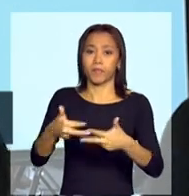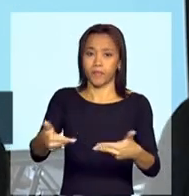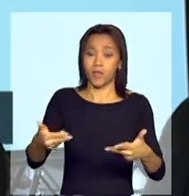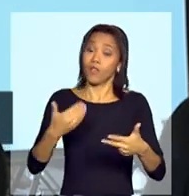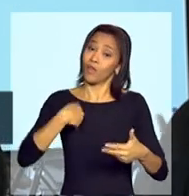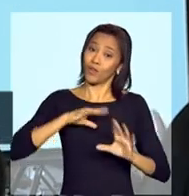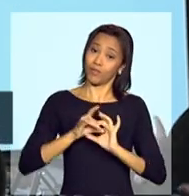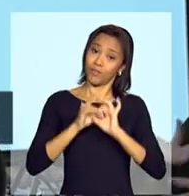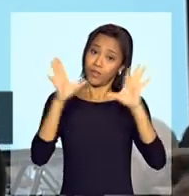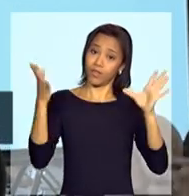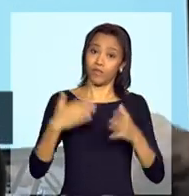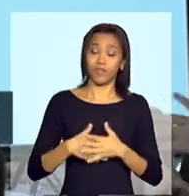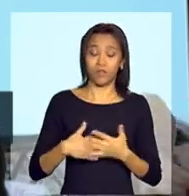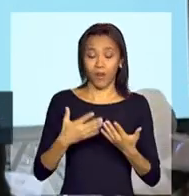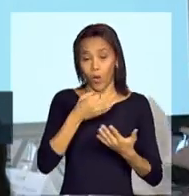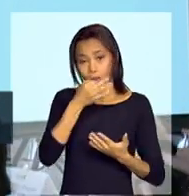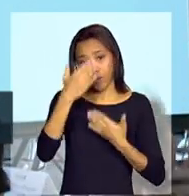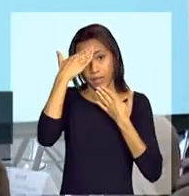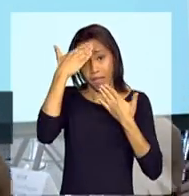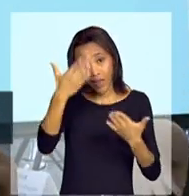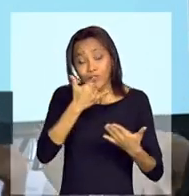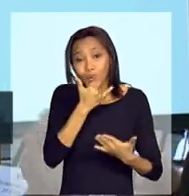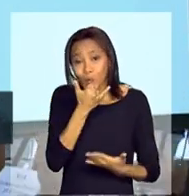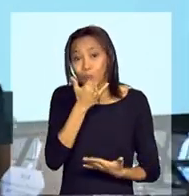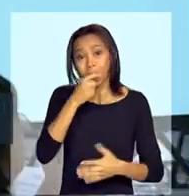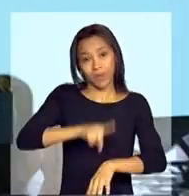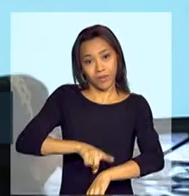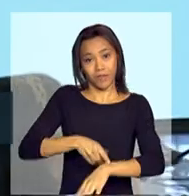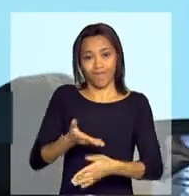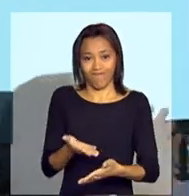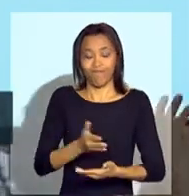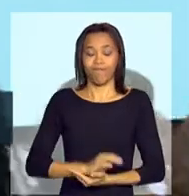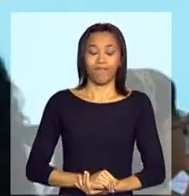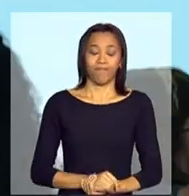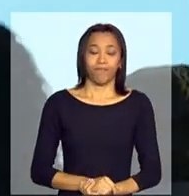estamos às ordens aí para ouvi-los. Obrigado, desculpem pelo tempo.